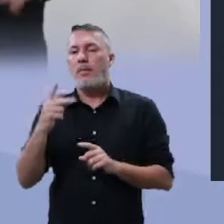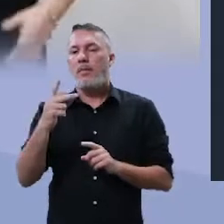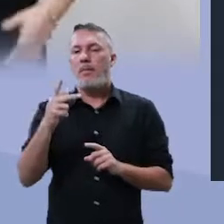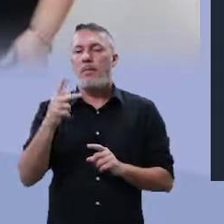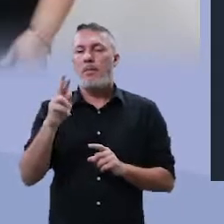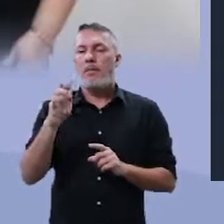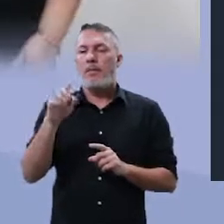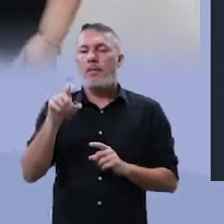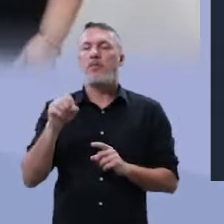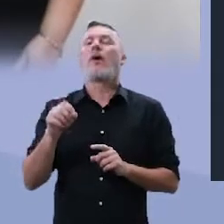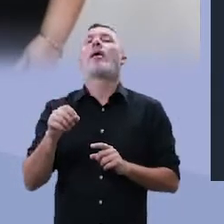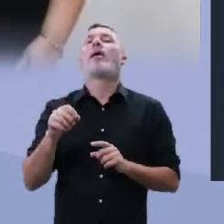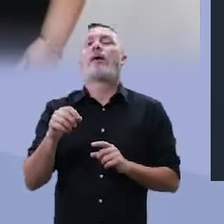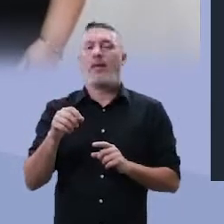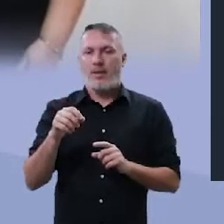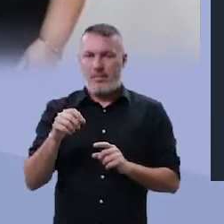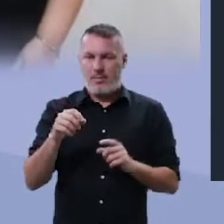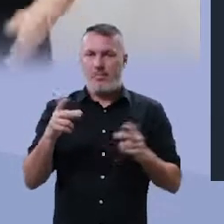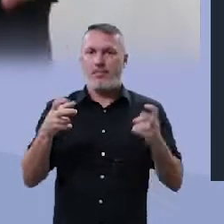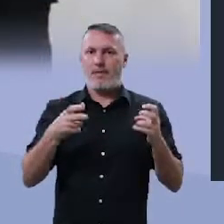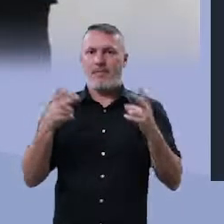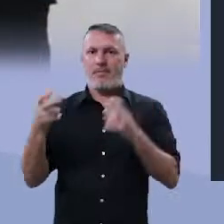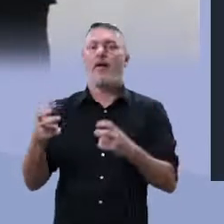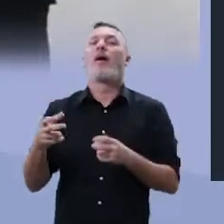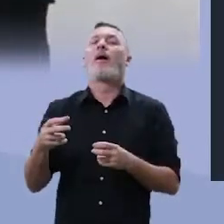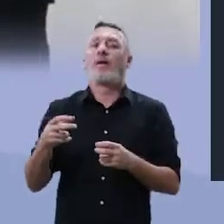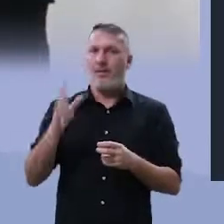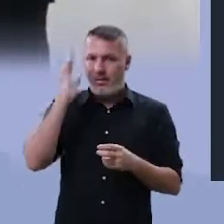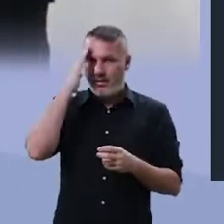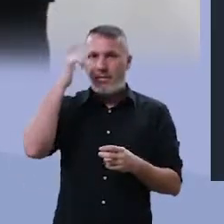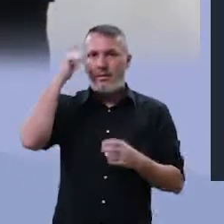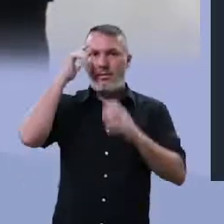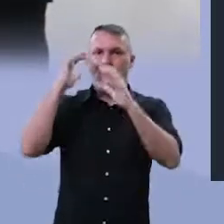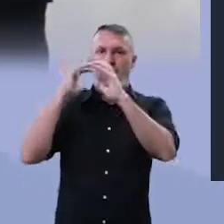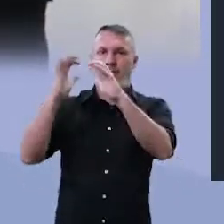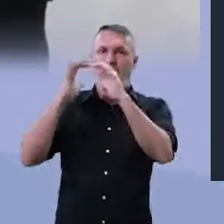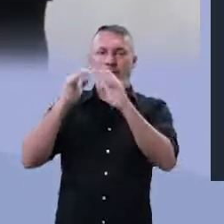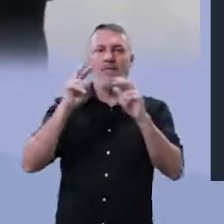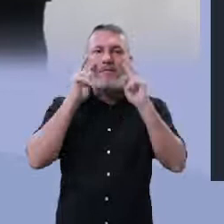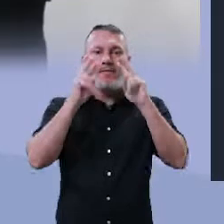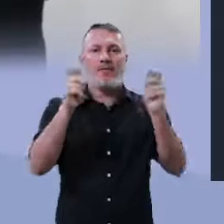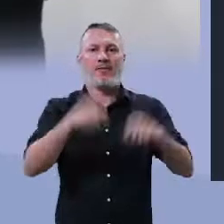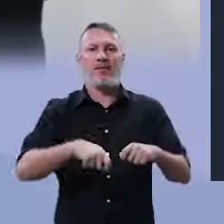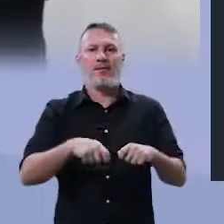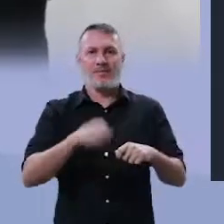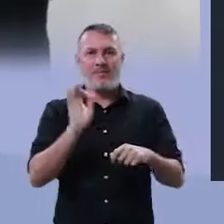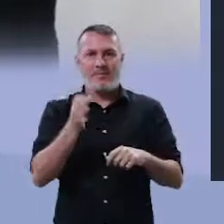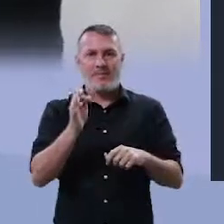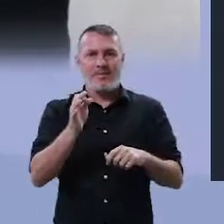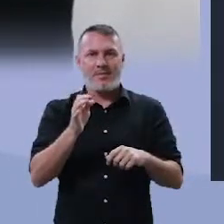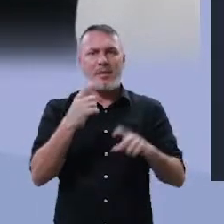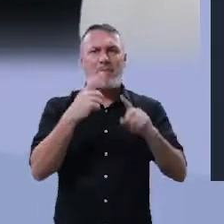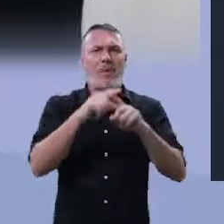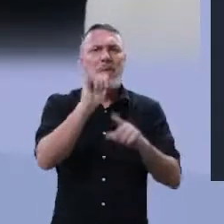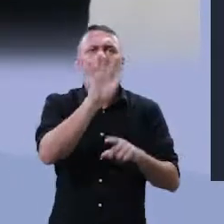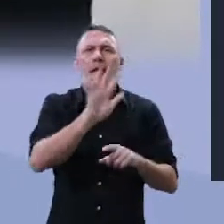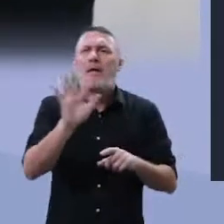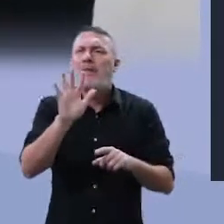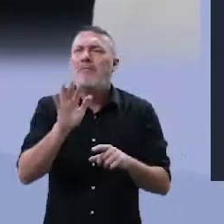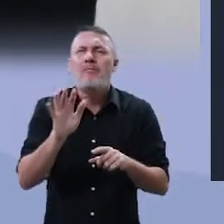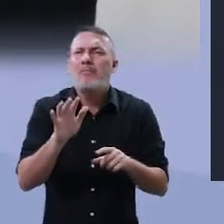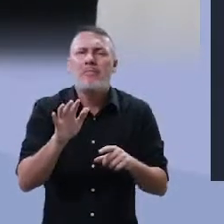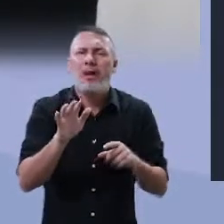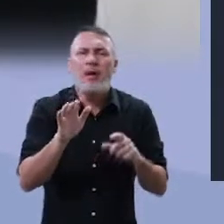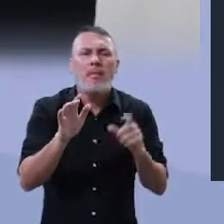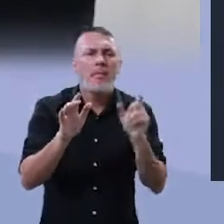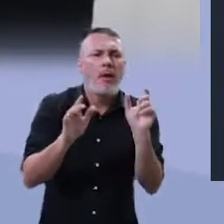pretexto. Agora você está vendo, não é mesmo? Que interessante. O cérebro agora é capaz de ver as palavras e a